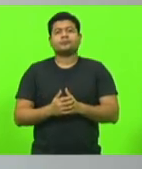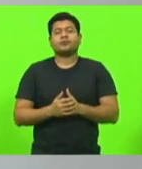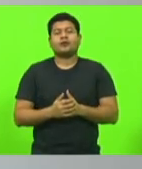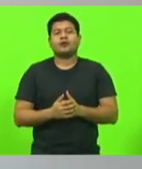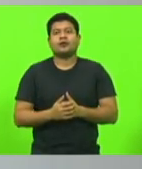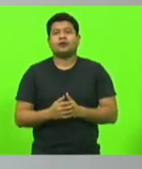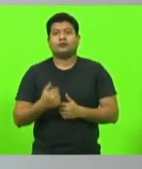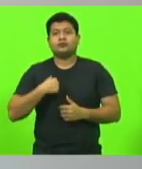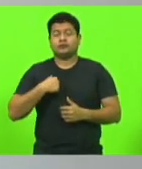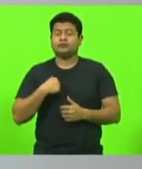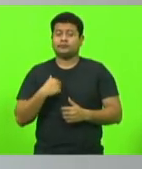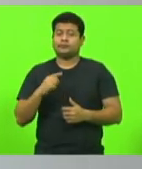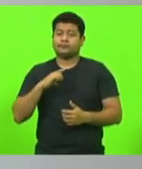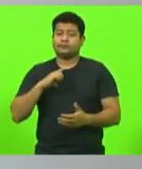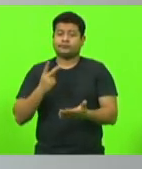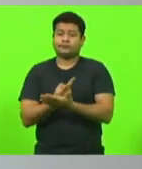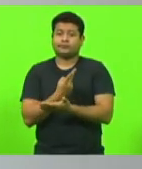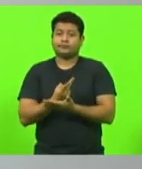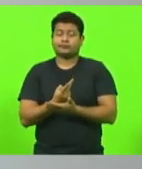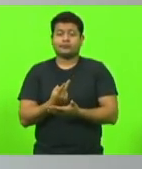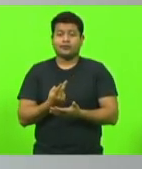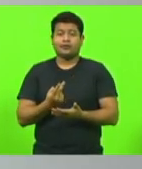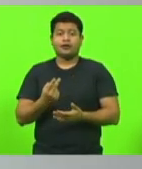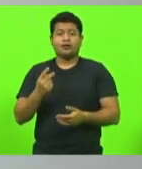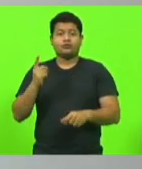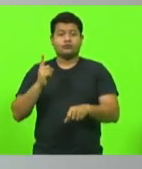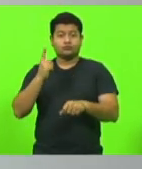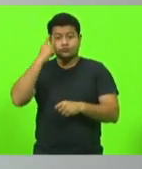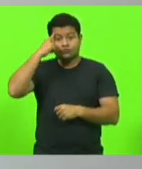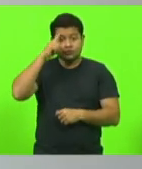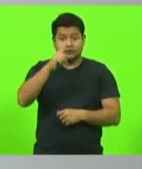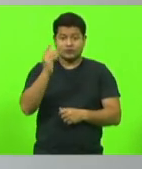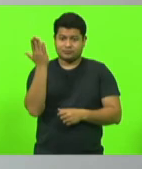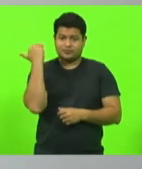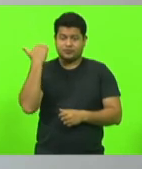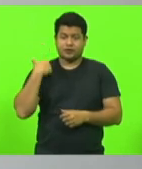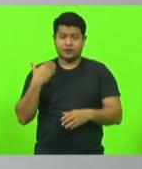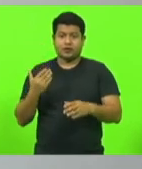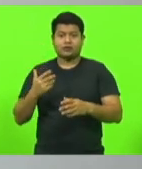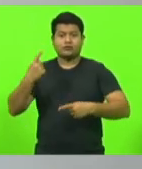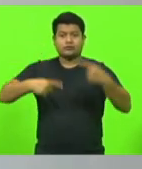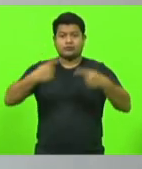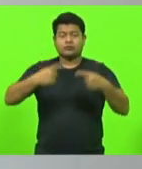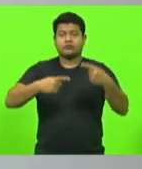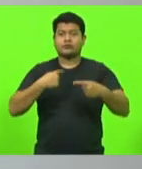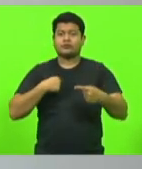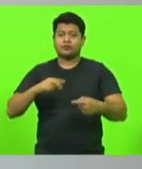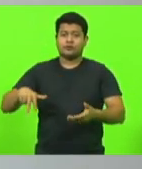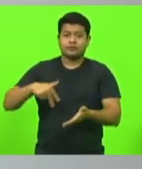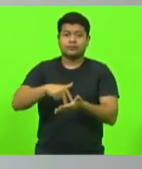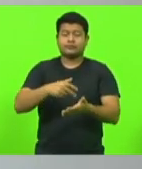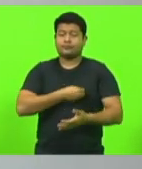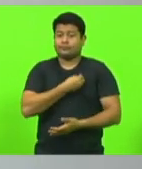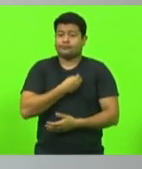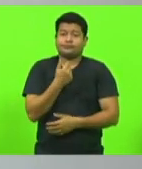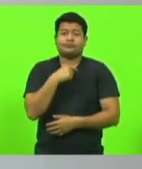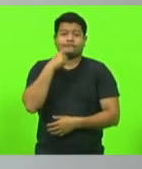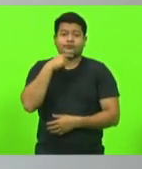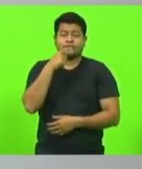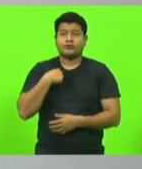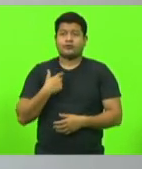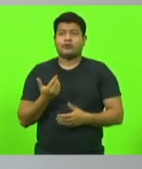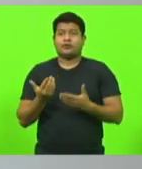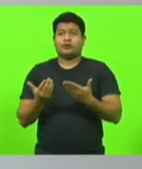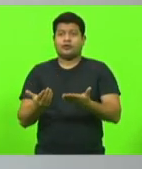esse erro realmente de não estar presente, não estar presente, só que são fatos, coisas maiores da gente, naquele momento ela